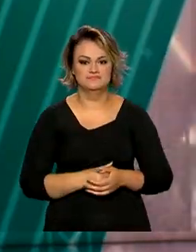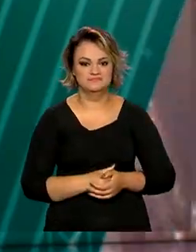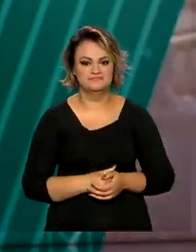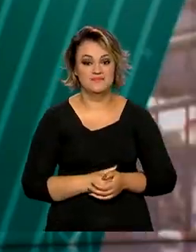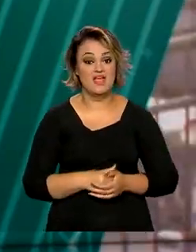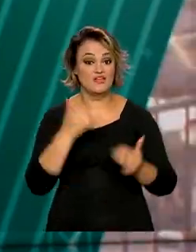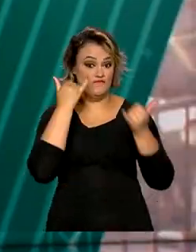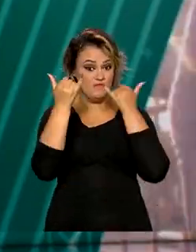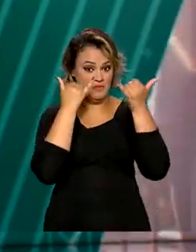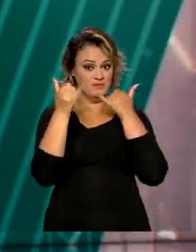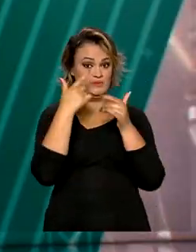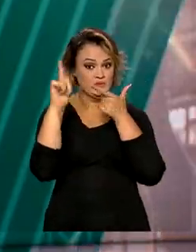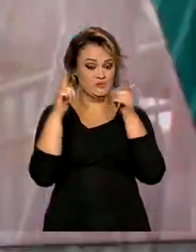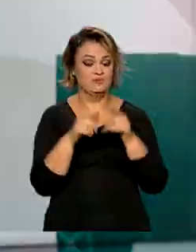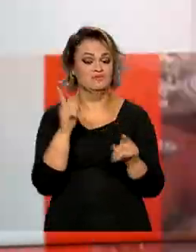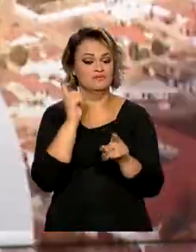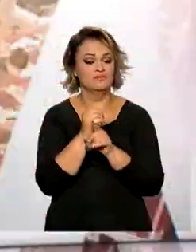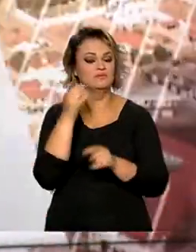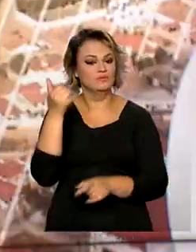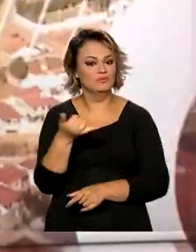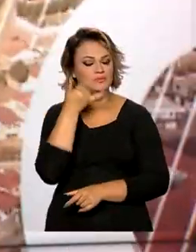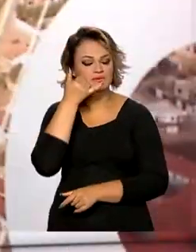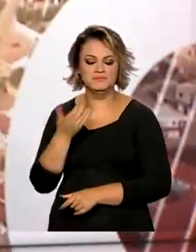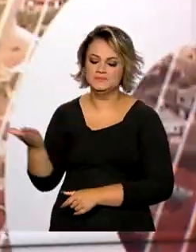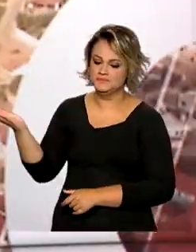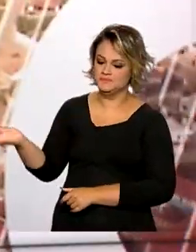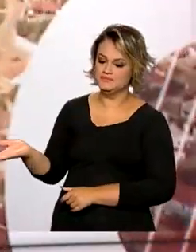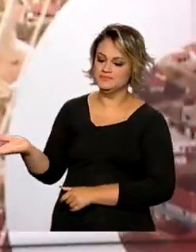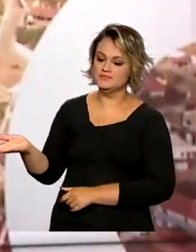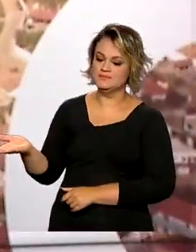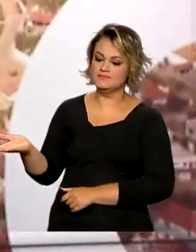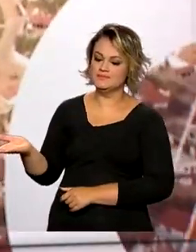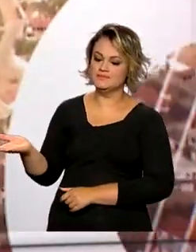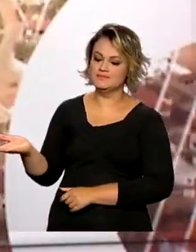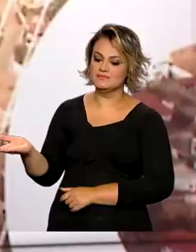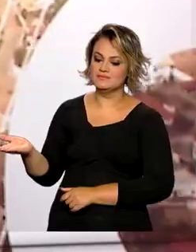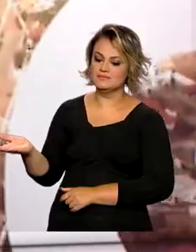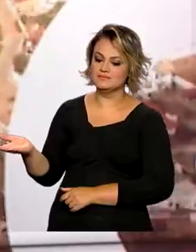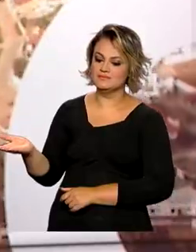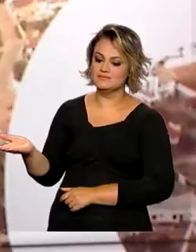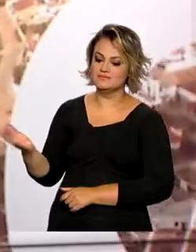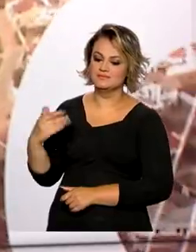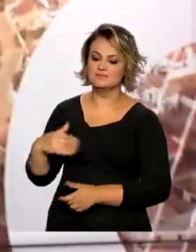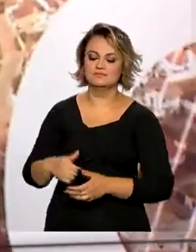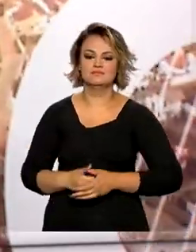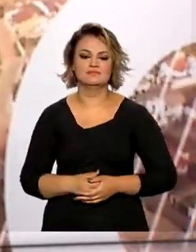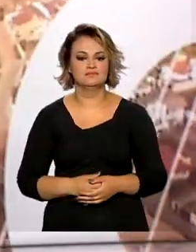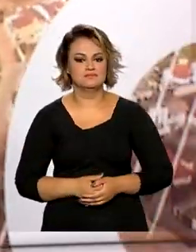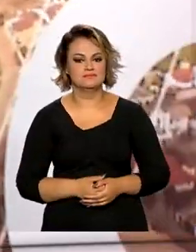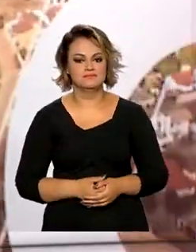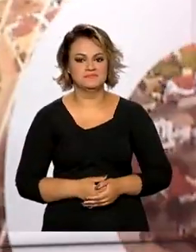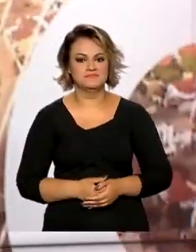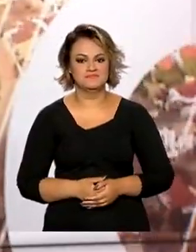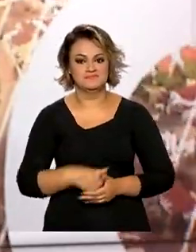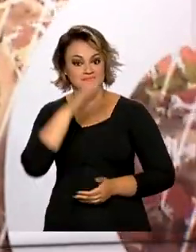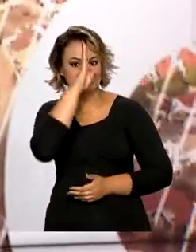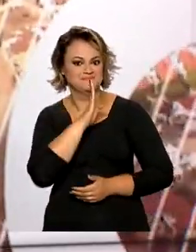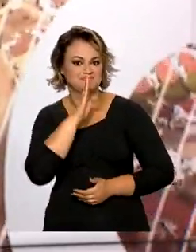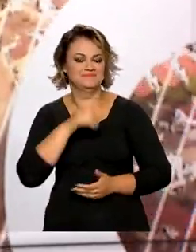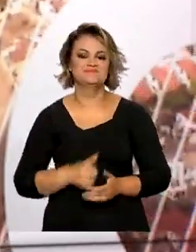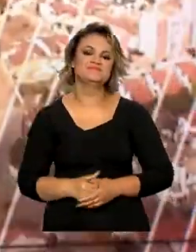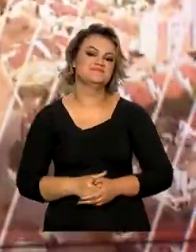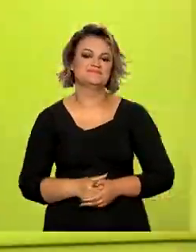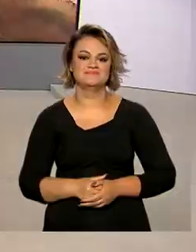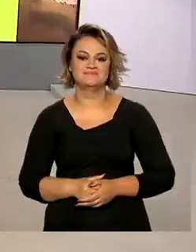Para mais informações, basta ligar para o número 0800 704-1995. A ligação é de